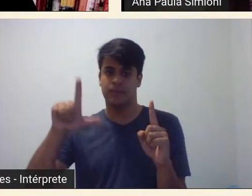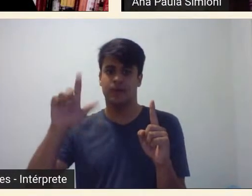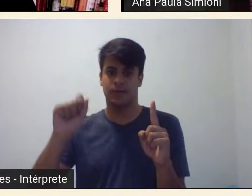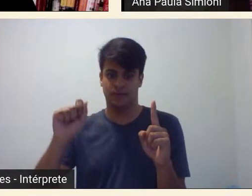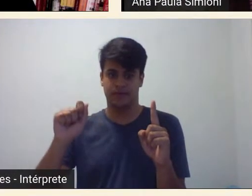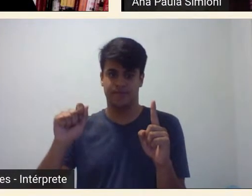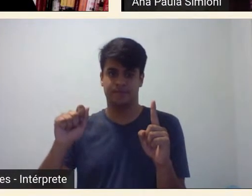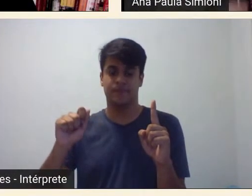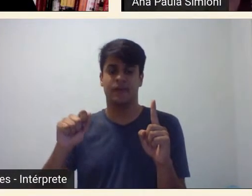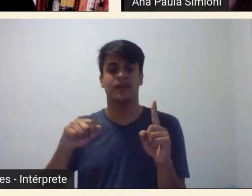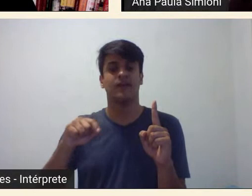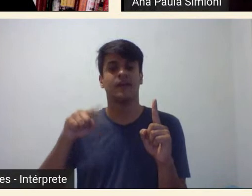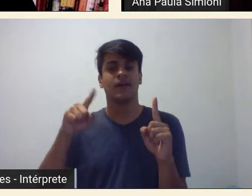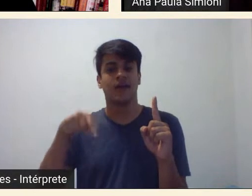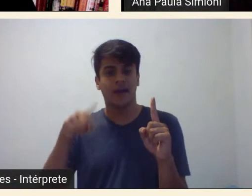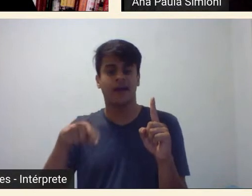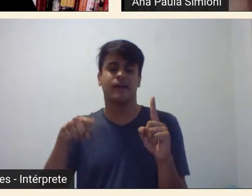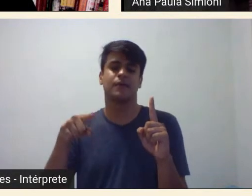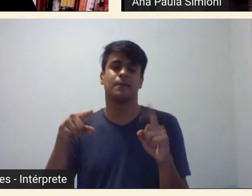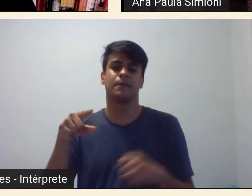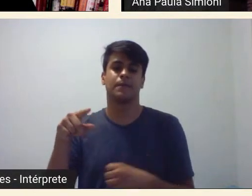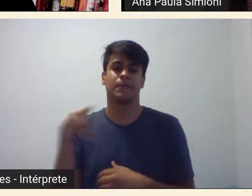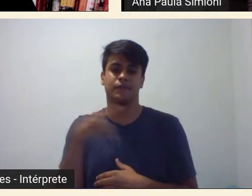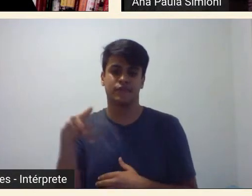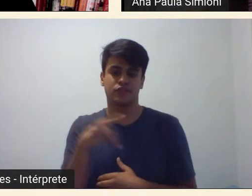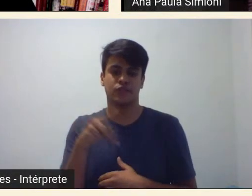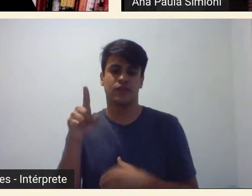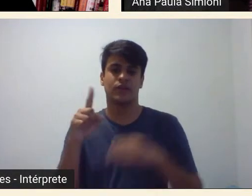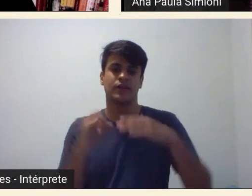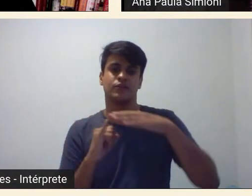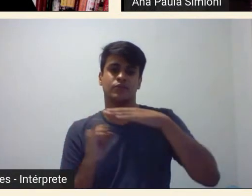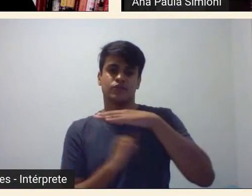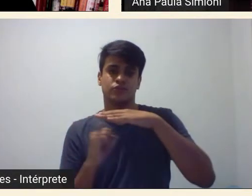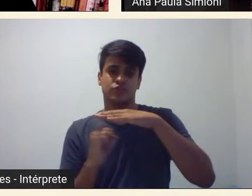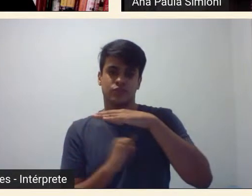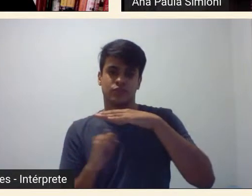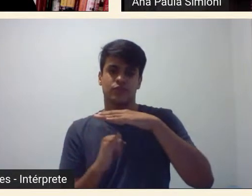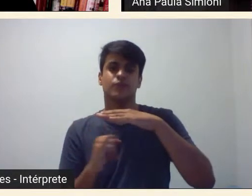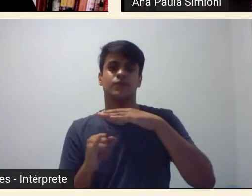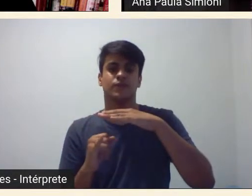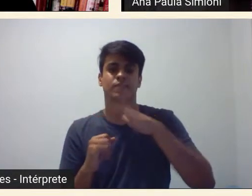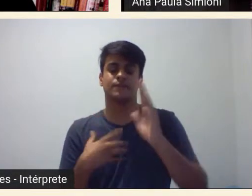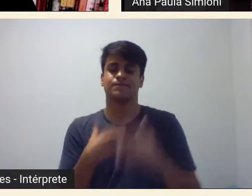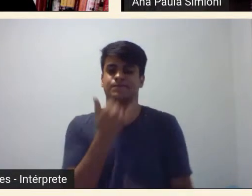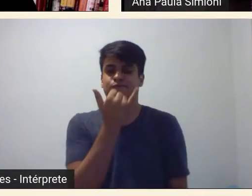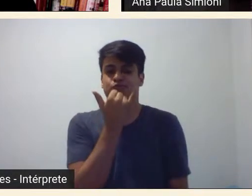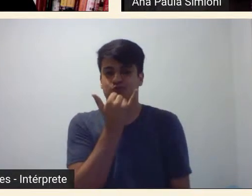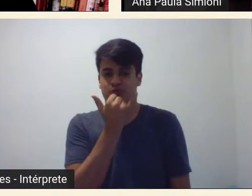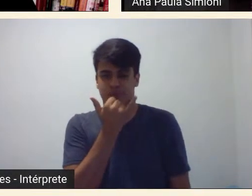do Instituto de